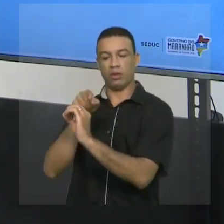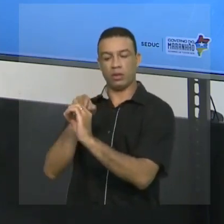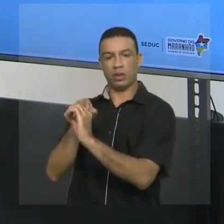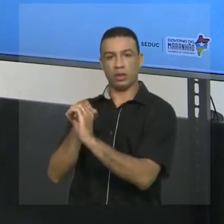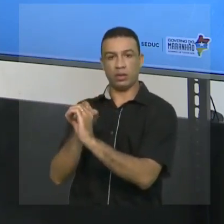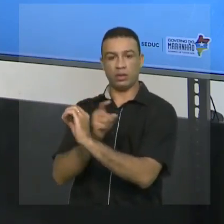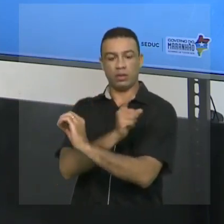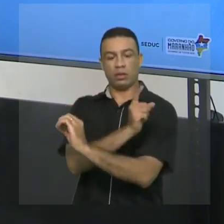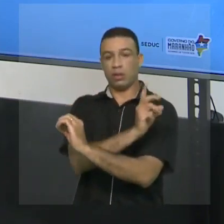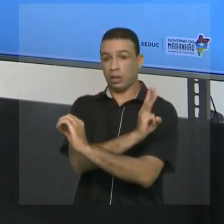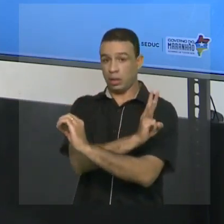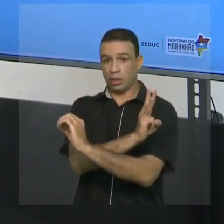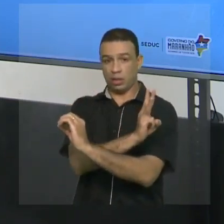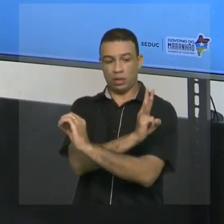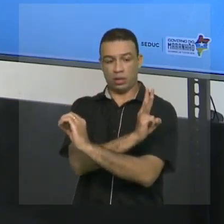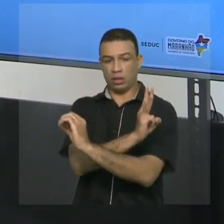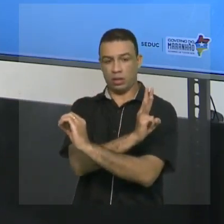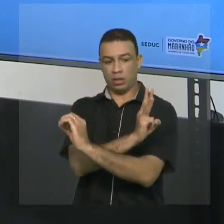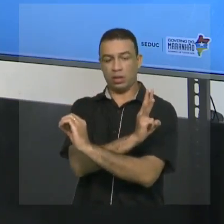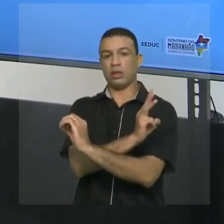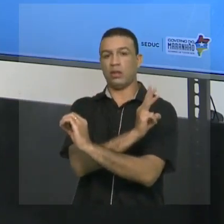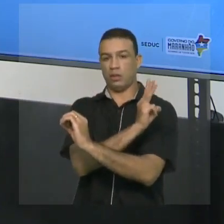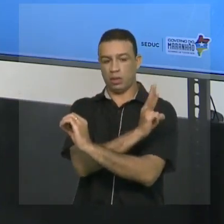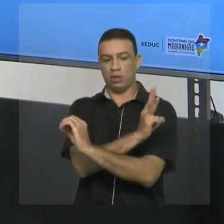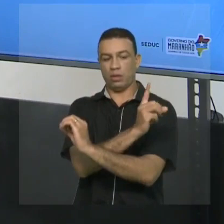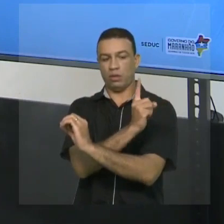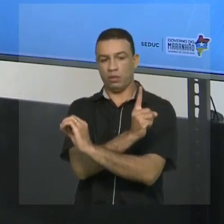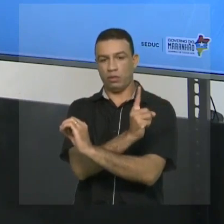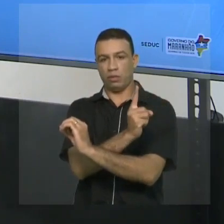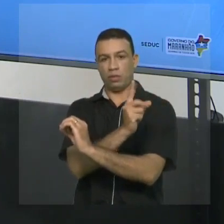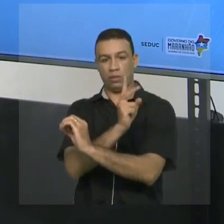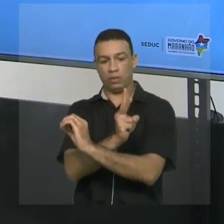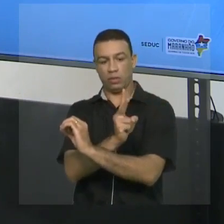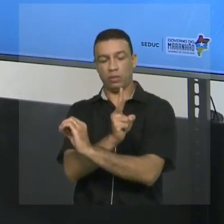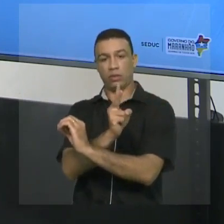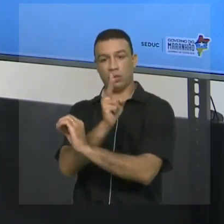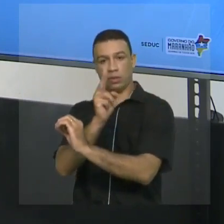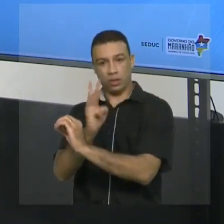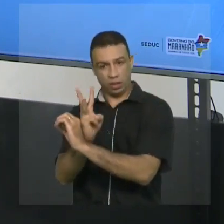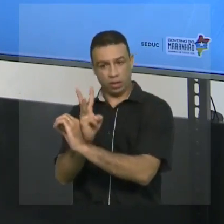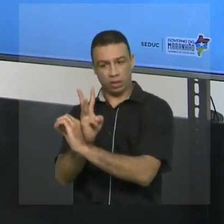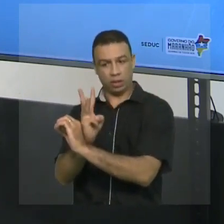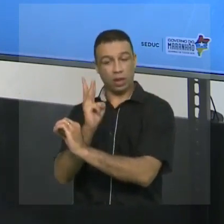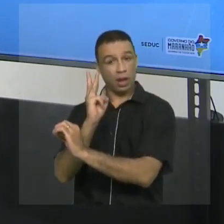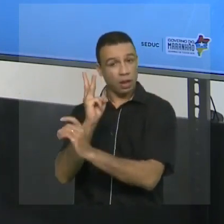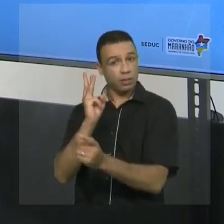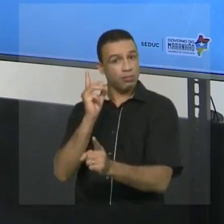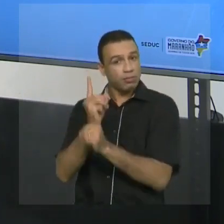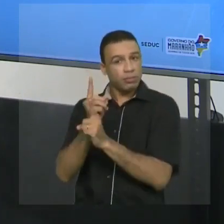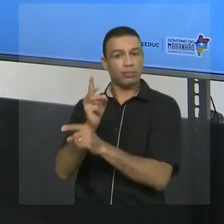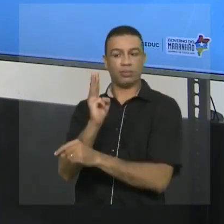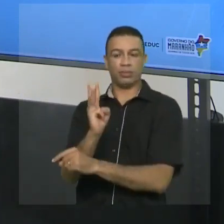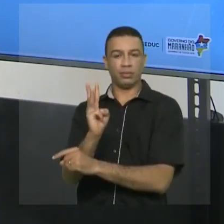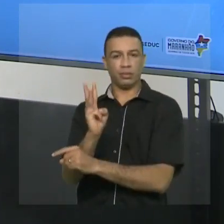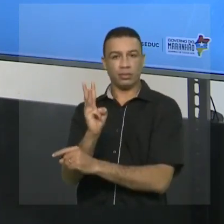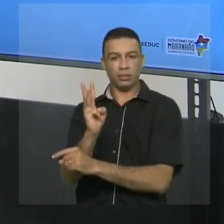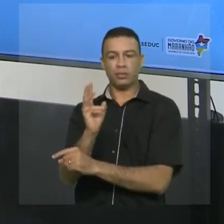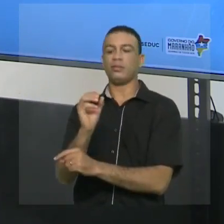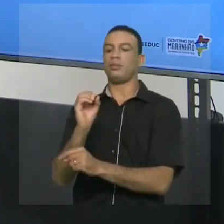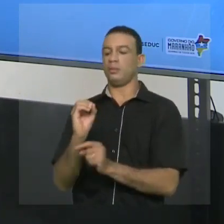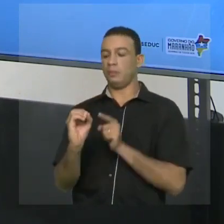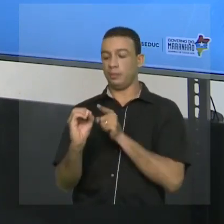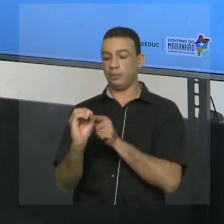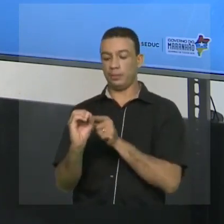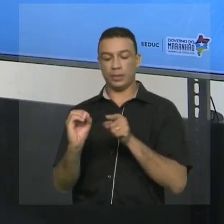Quantas unidades? Vamos lá comigo. Uma, duas, três unidades. Isso quer dizer que do menos